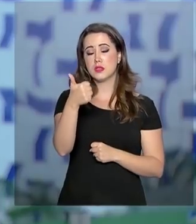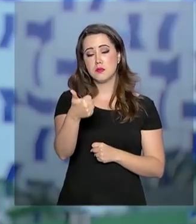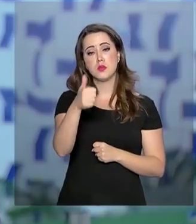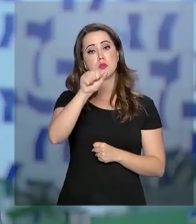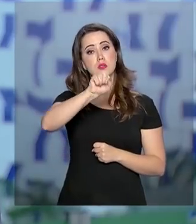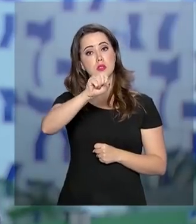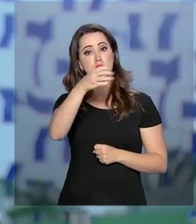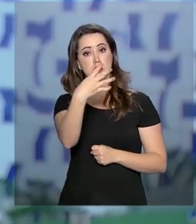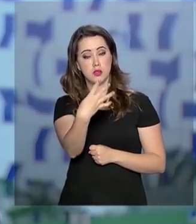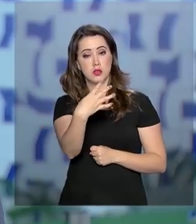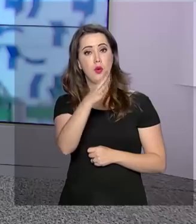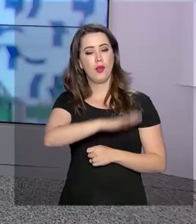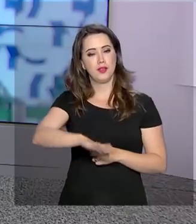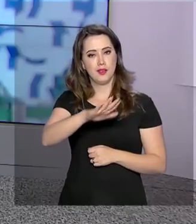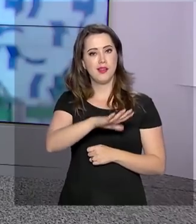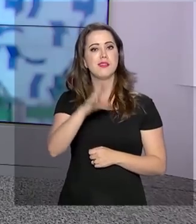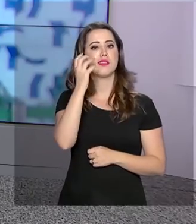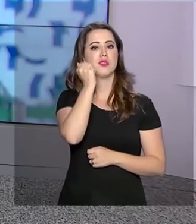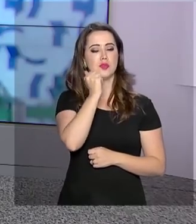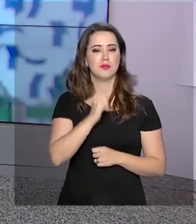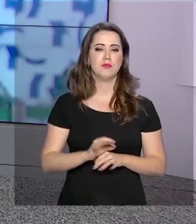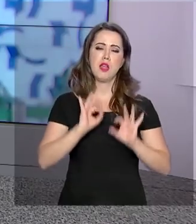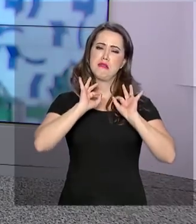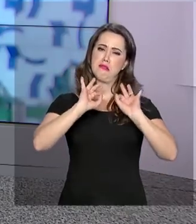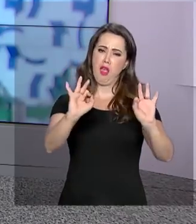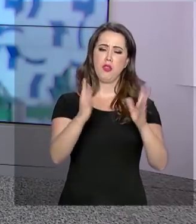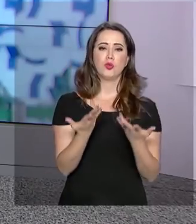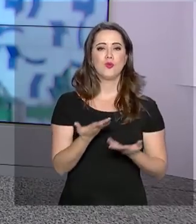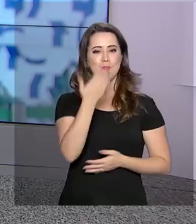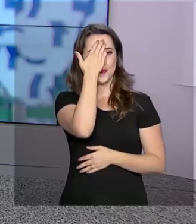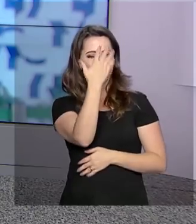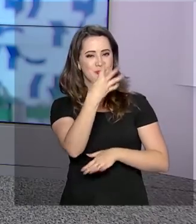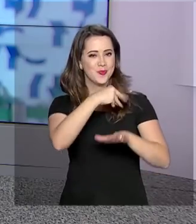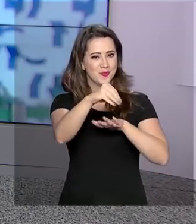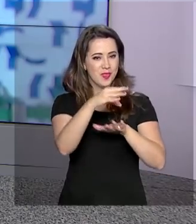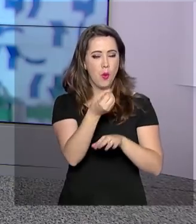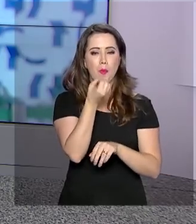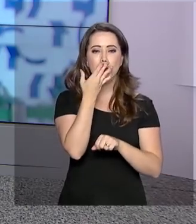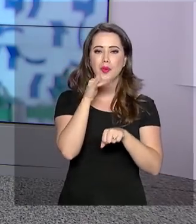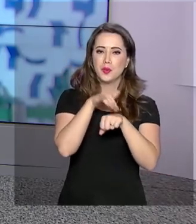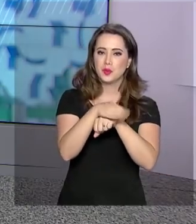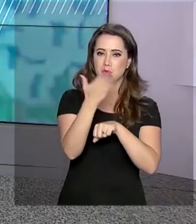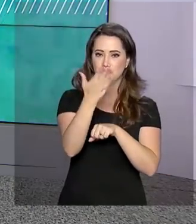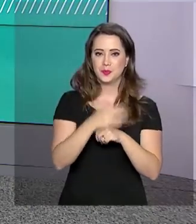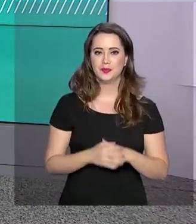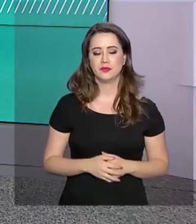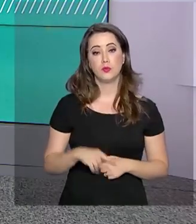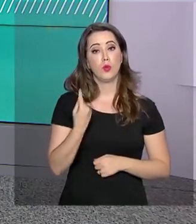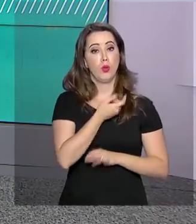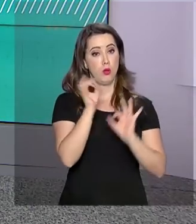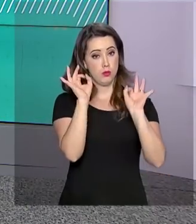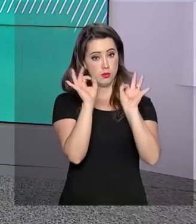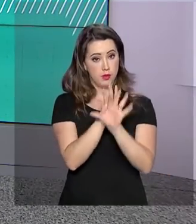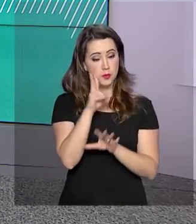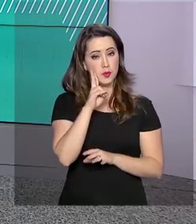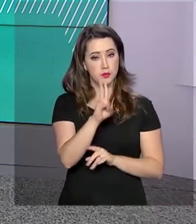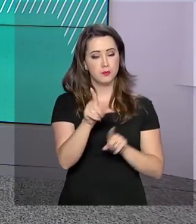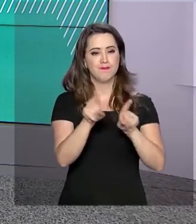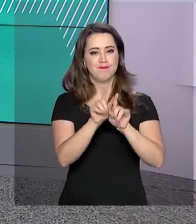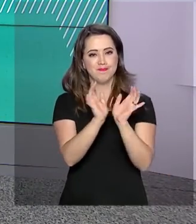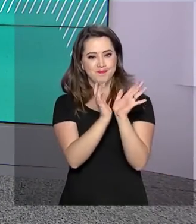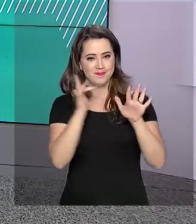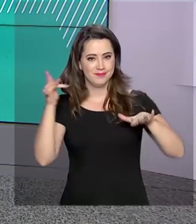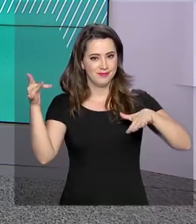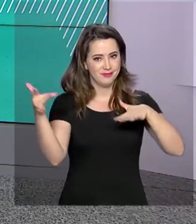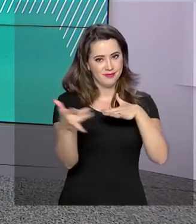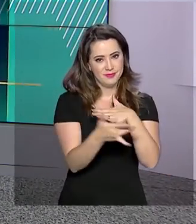foram adotadas. Roberto? Está ótimo, Dani. Obrigado pelas suas informações e uma boa noite. E nós ficamos por aqui. Você pode nos